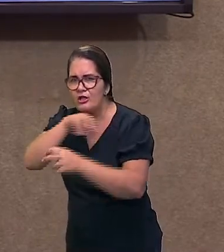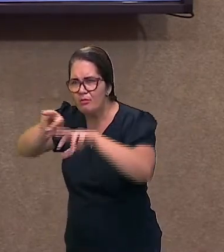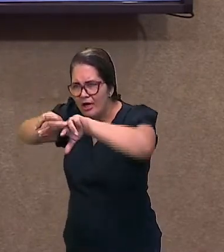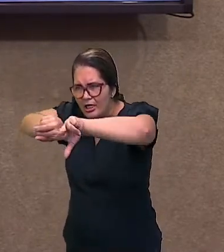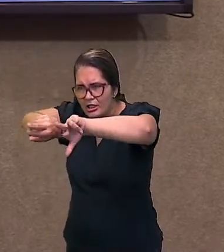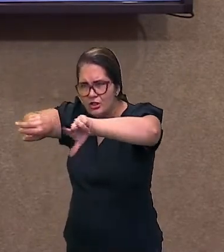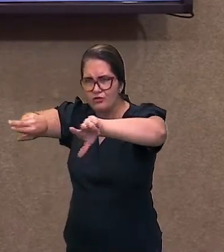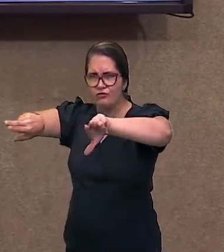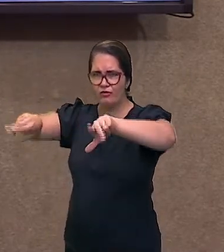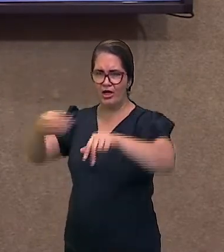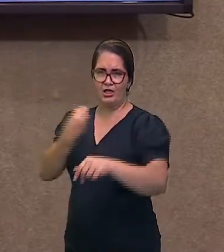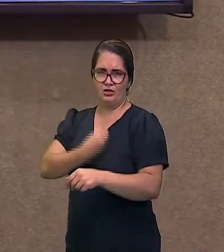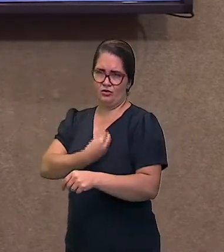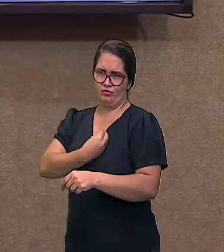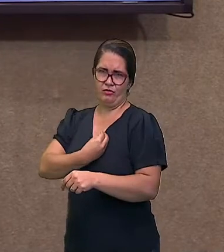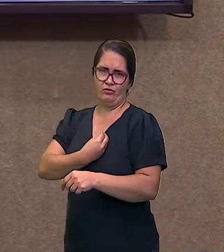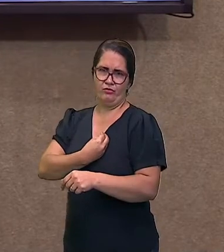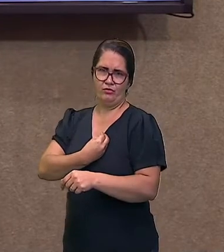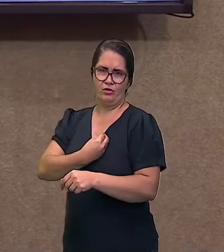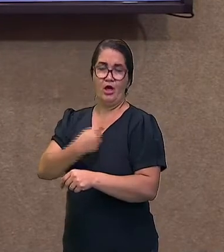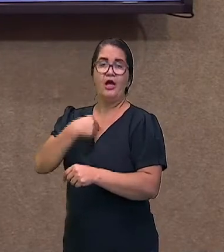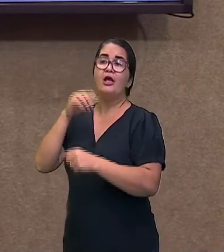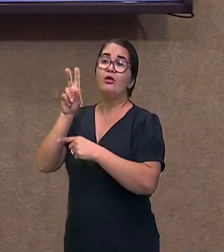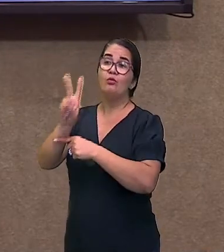condição de extinção?